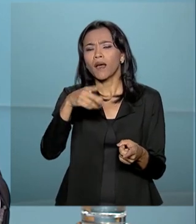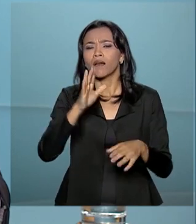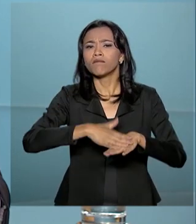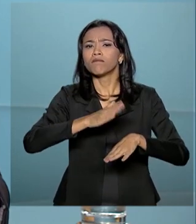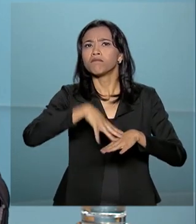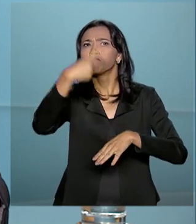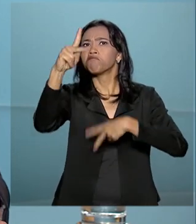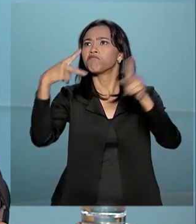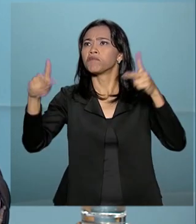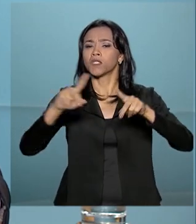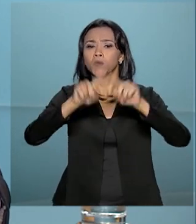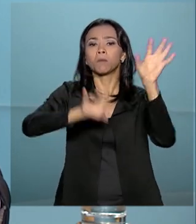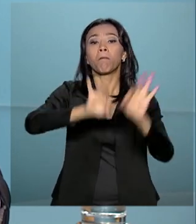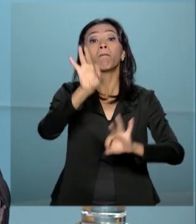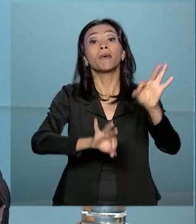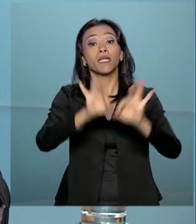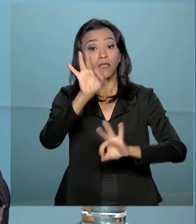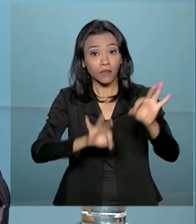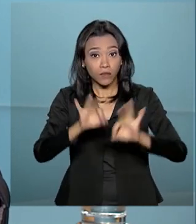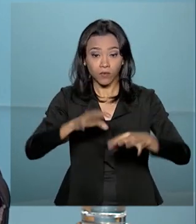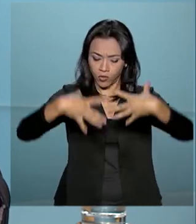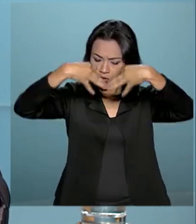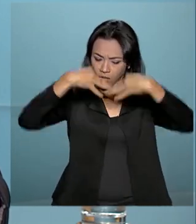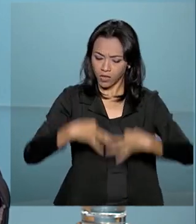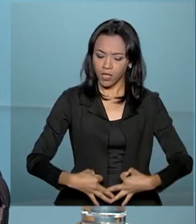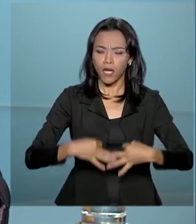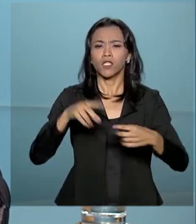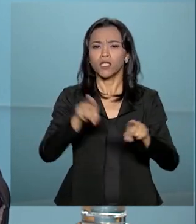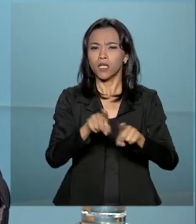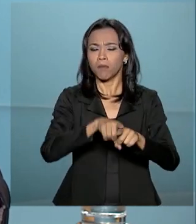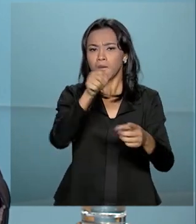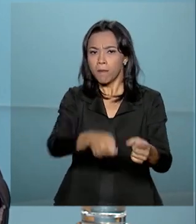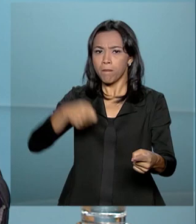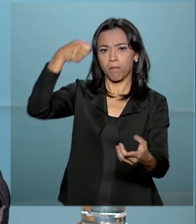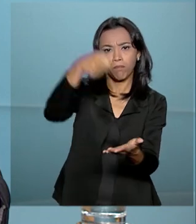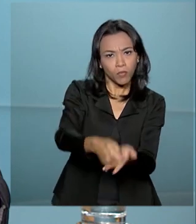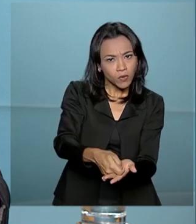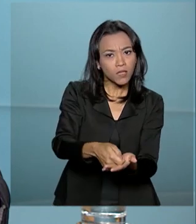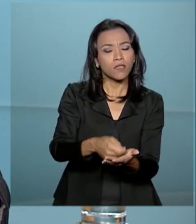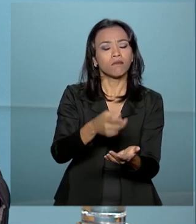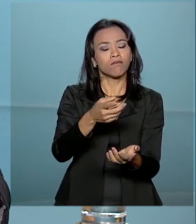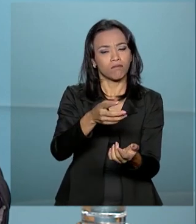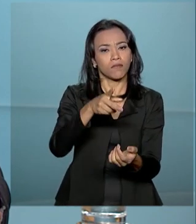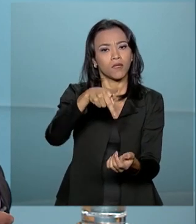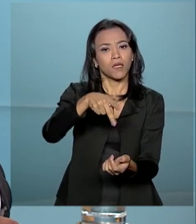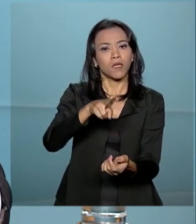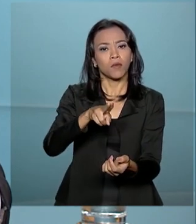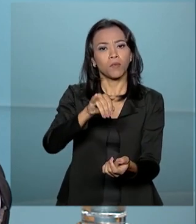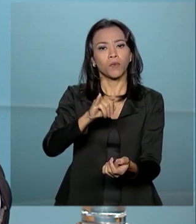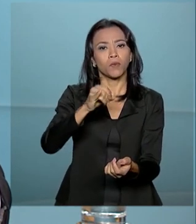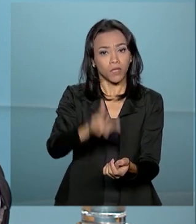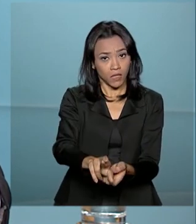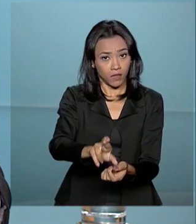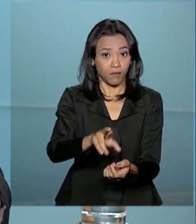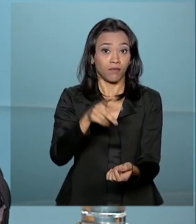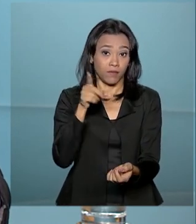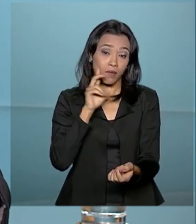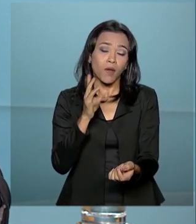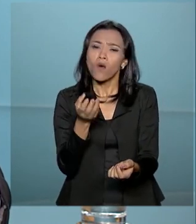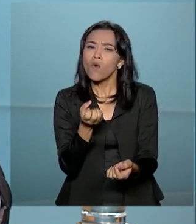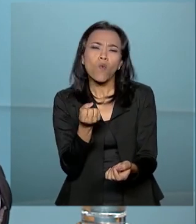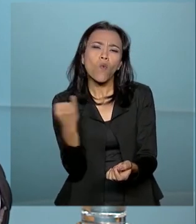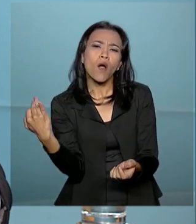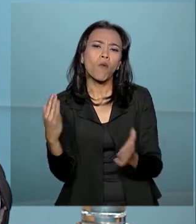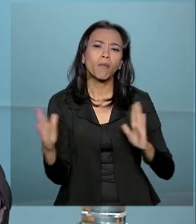prevendo mecanismos de prevenção e punição de fraudes e atos de corrupção. Qual o prazo para que esses órgãos